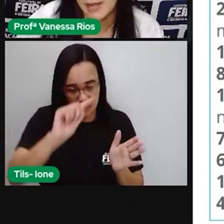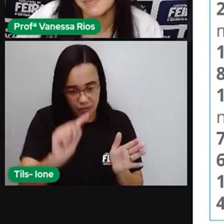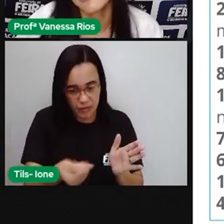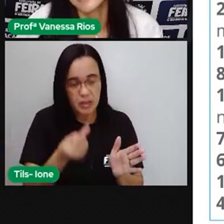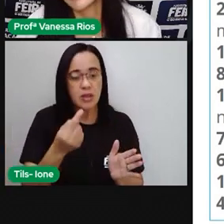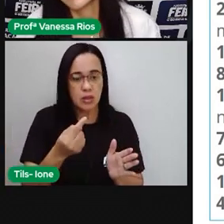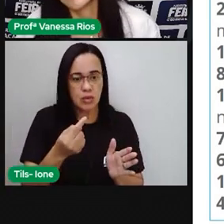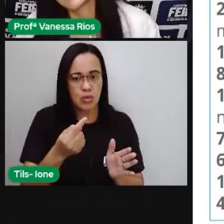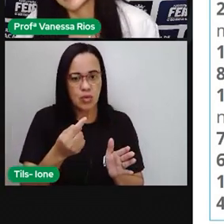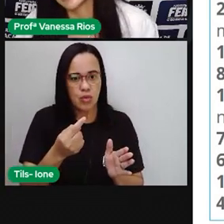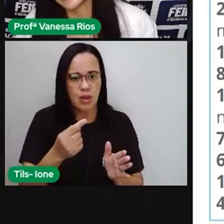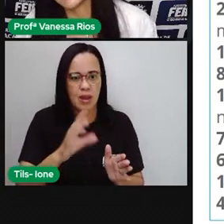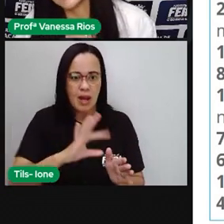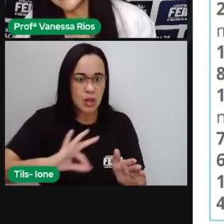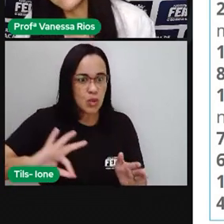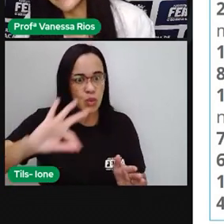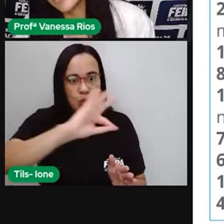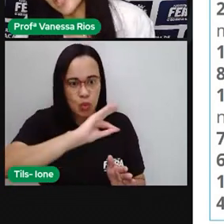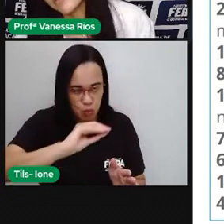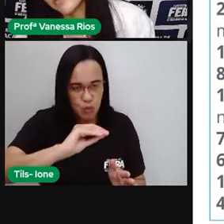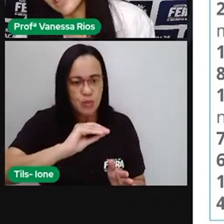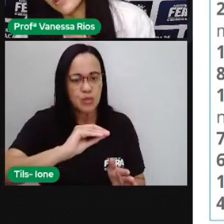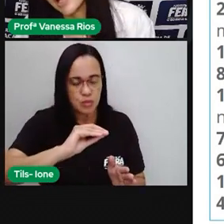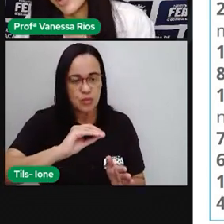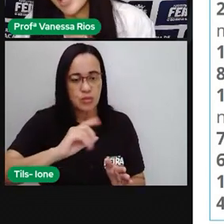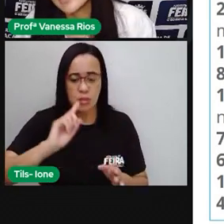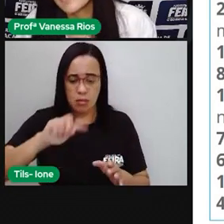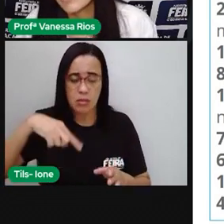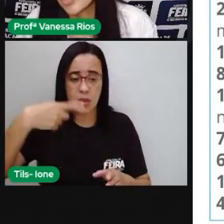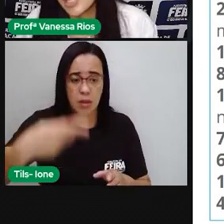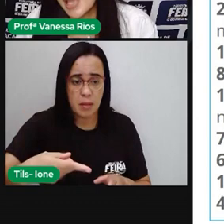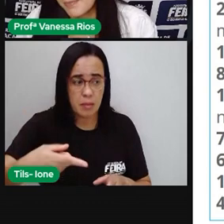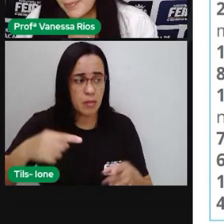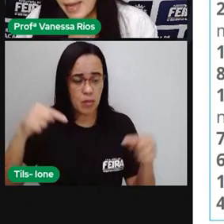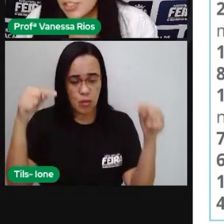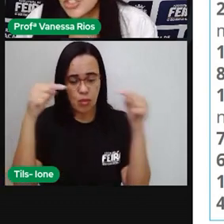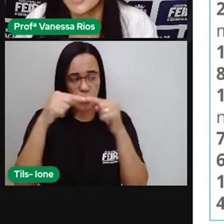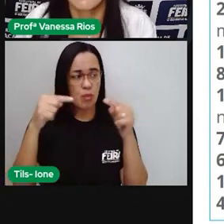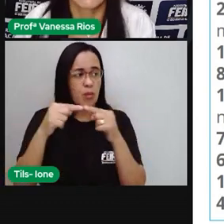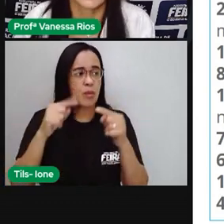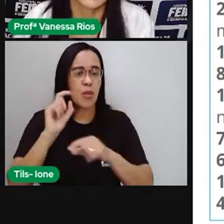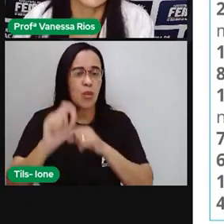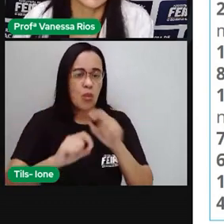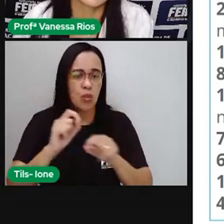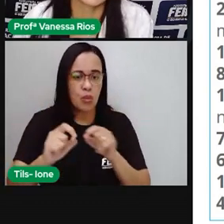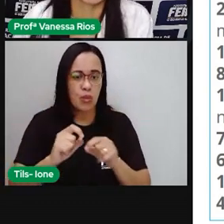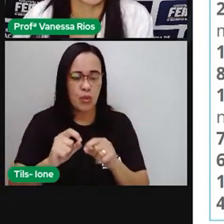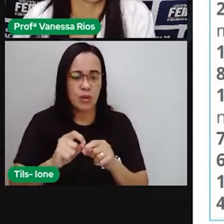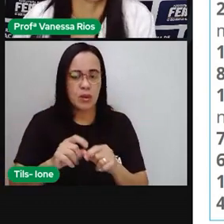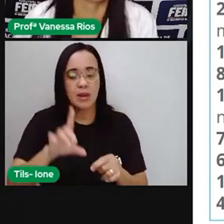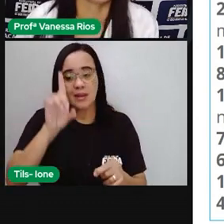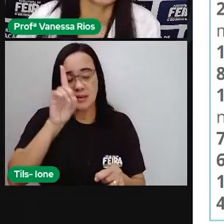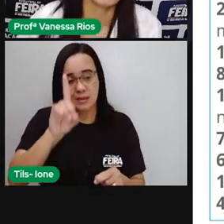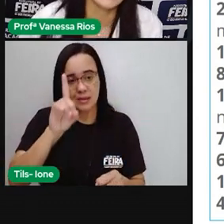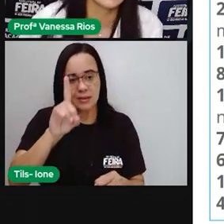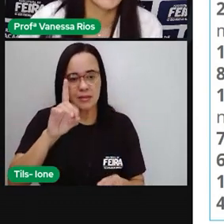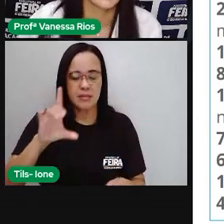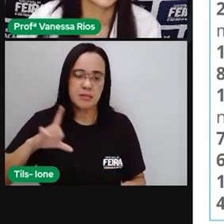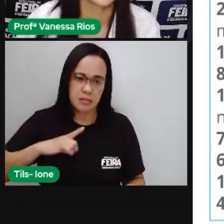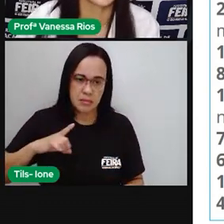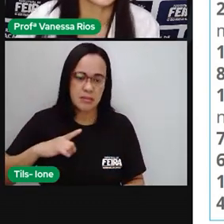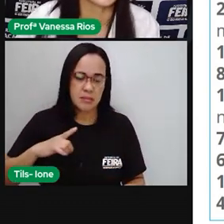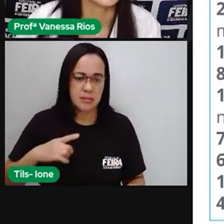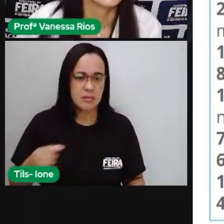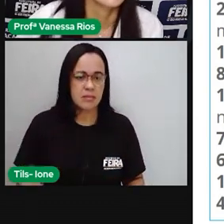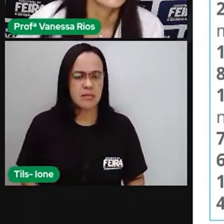inteira. Os números que estão depois da vírgula correspondem aí à parte decimal. E